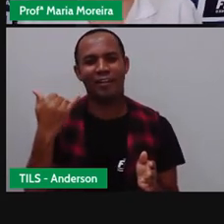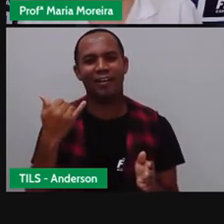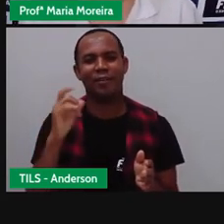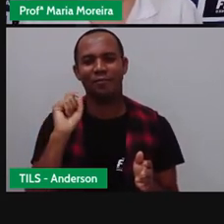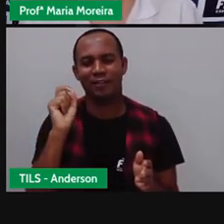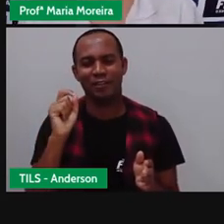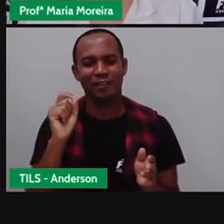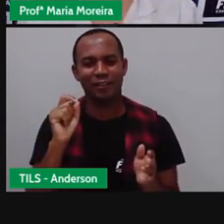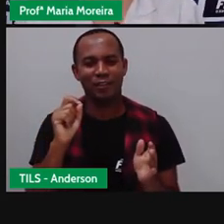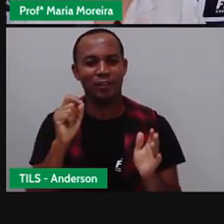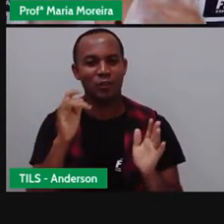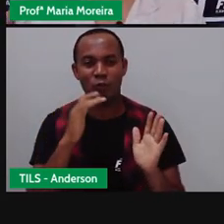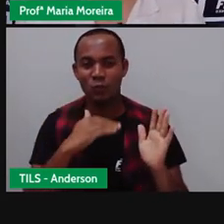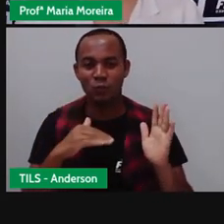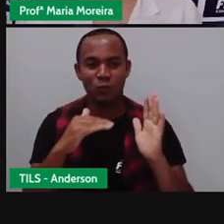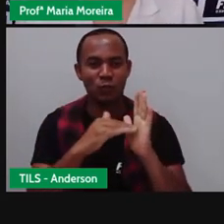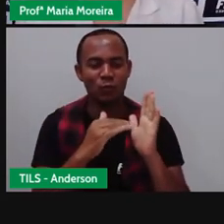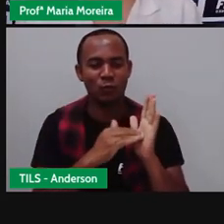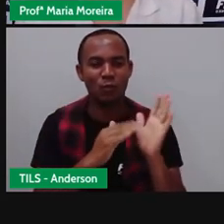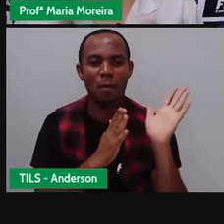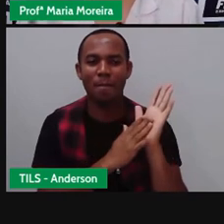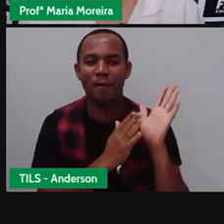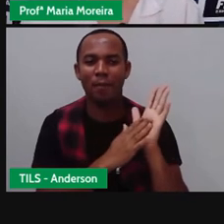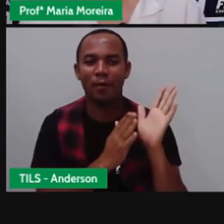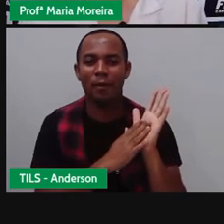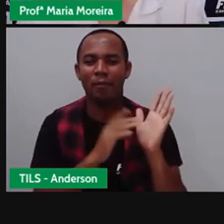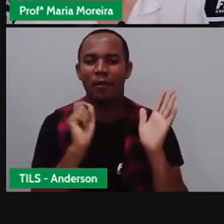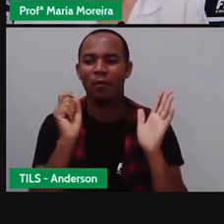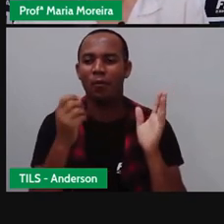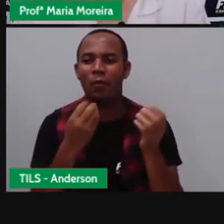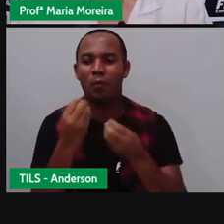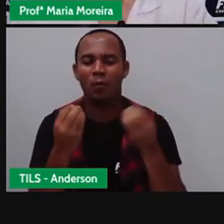tudo na palma da mão. Então a Apple aí, né? Acaba o quê?